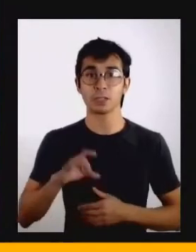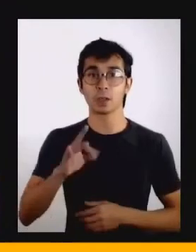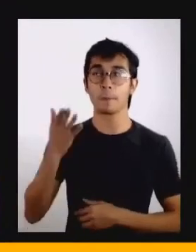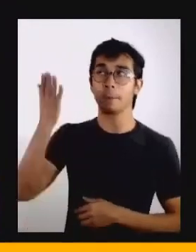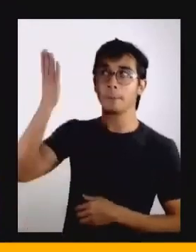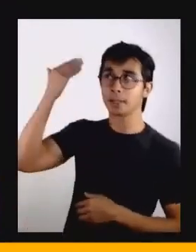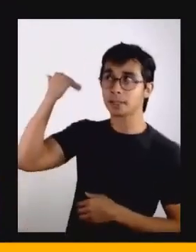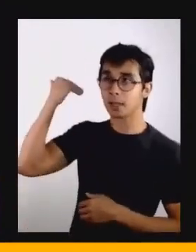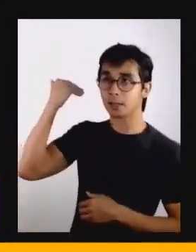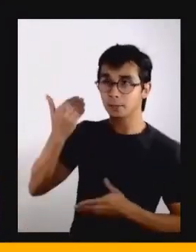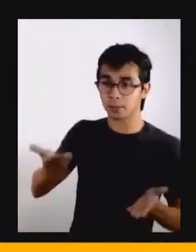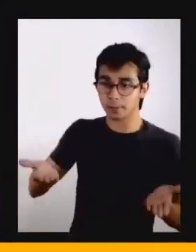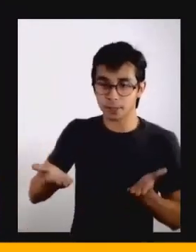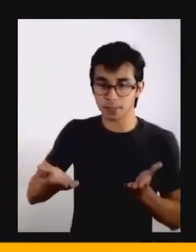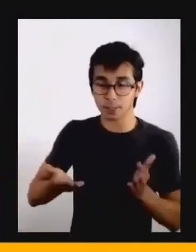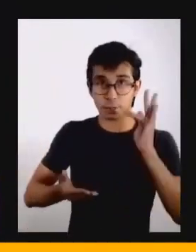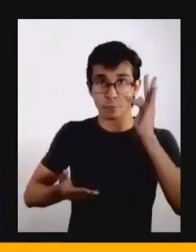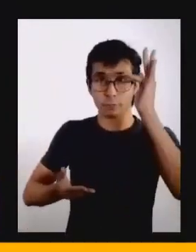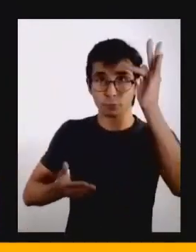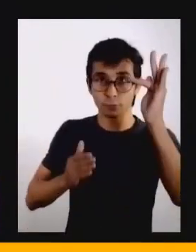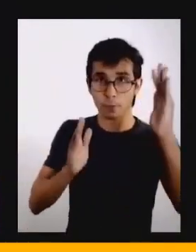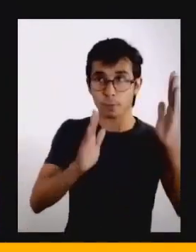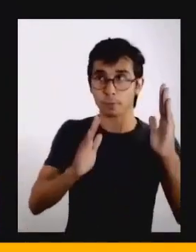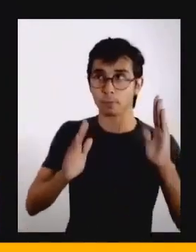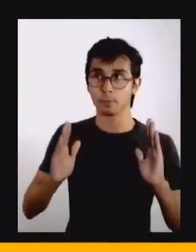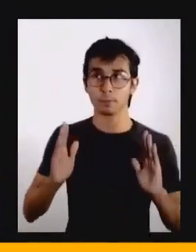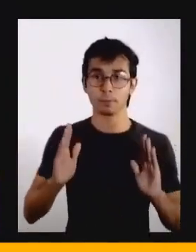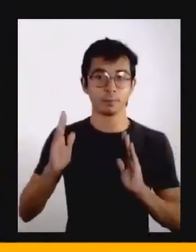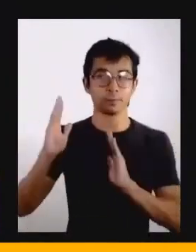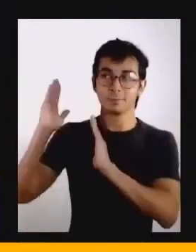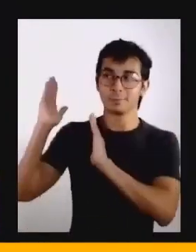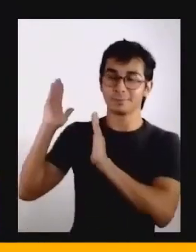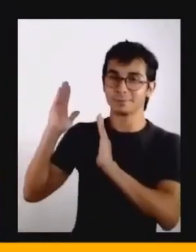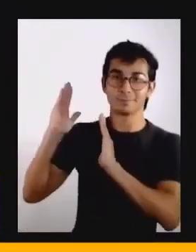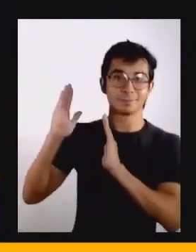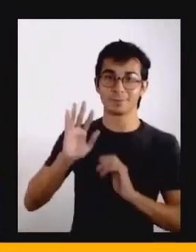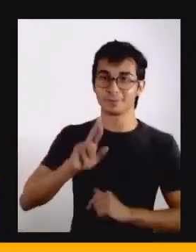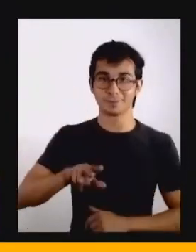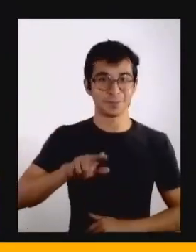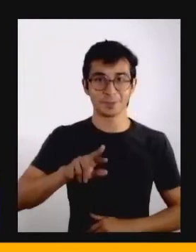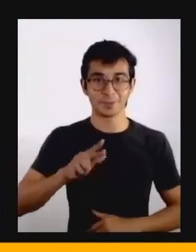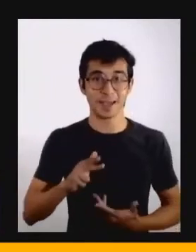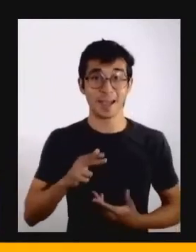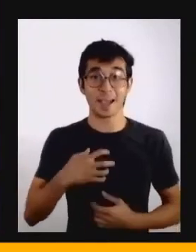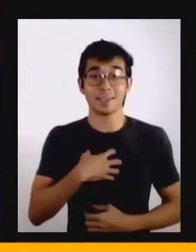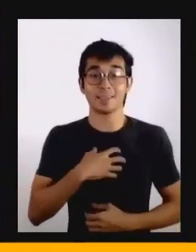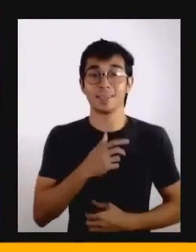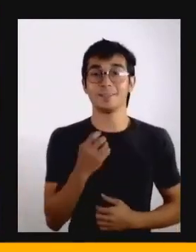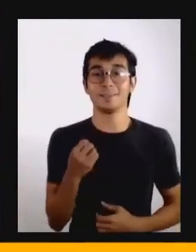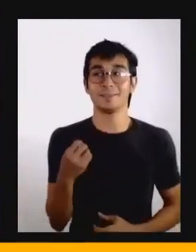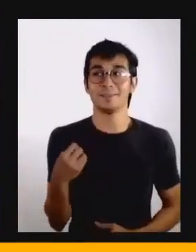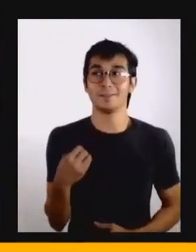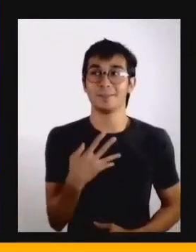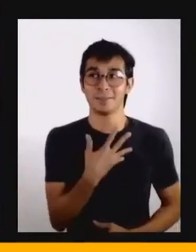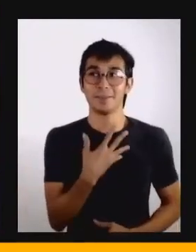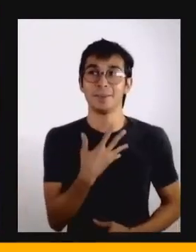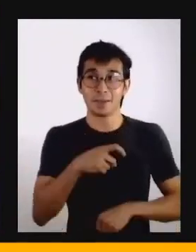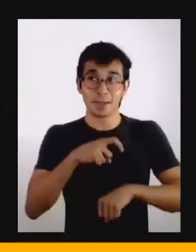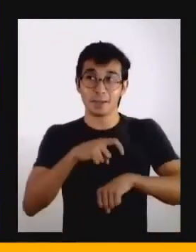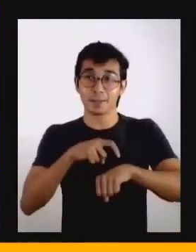futuro, demanda uma nova linguagem. É como se a gente estivesse aprendendo uma nova forma de se relacionar com o tempo, de fato é.